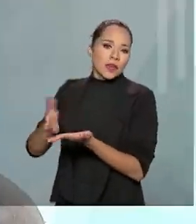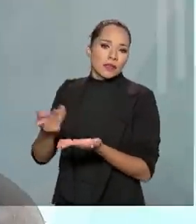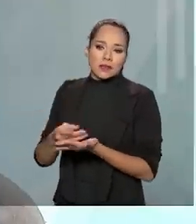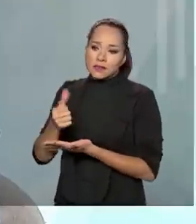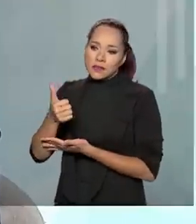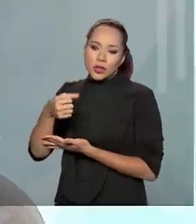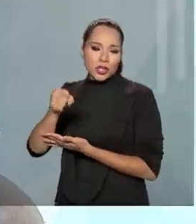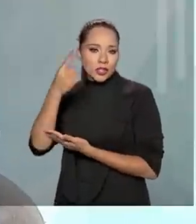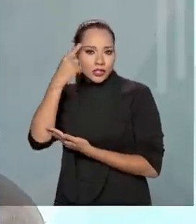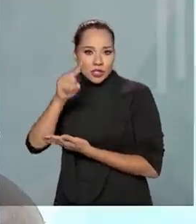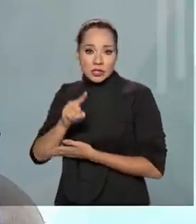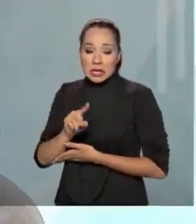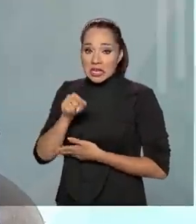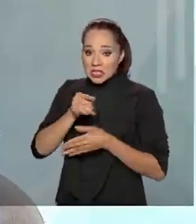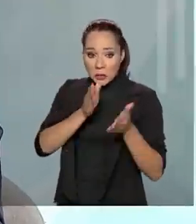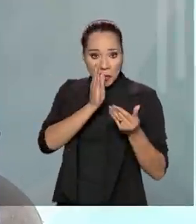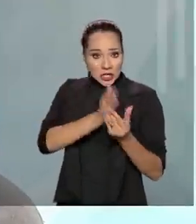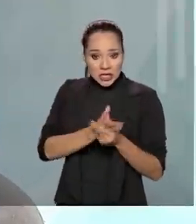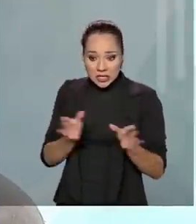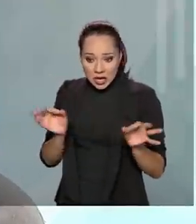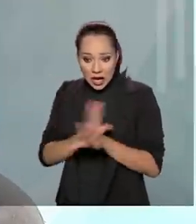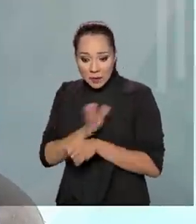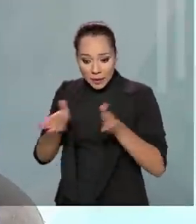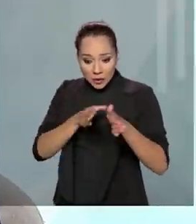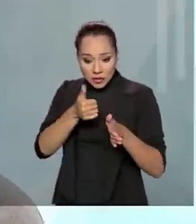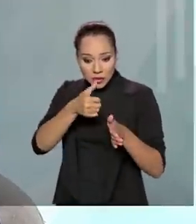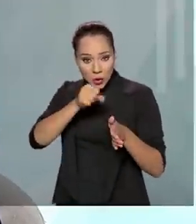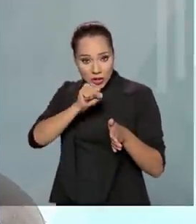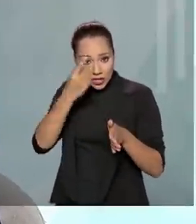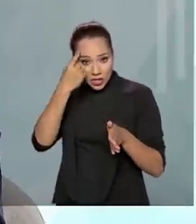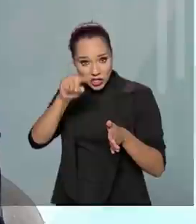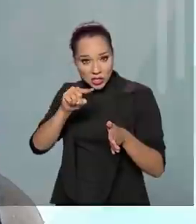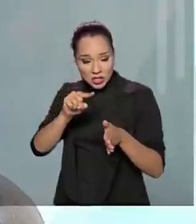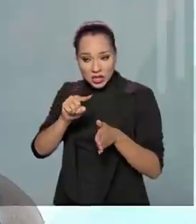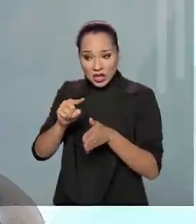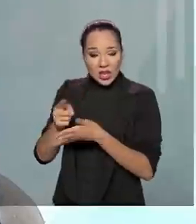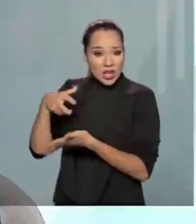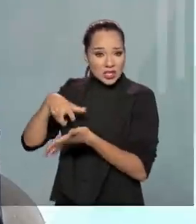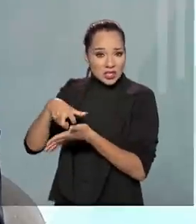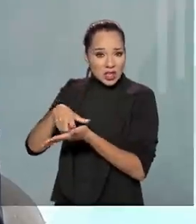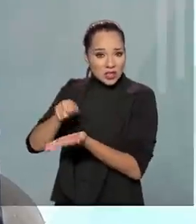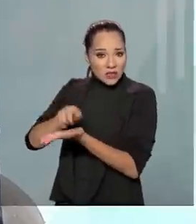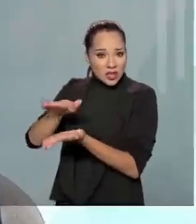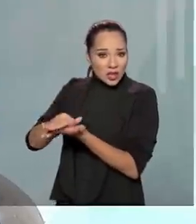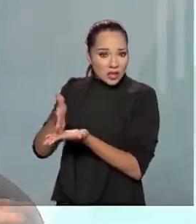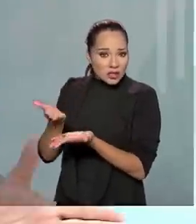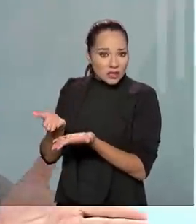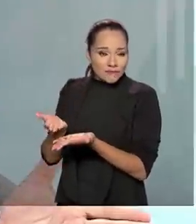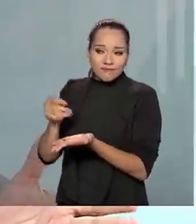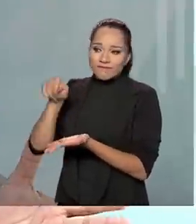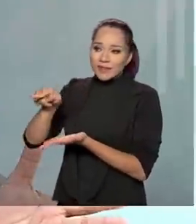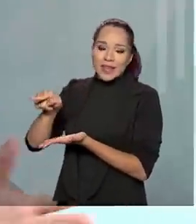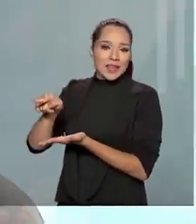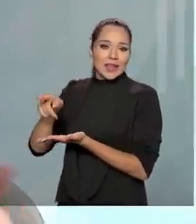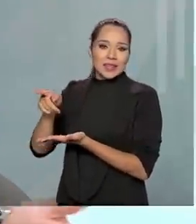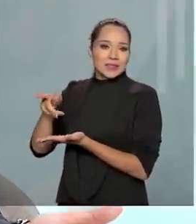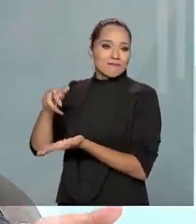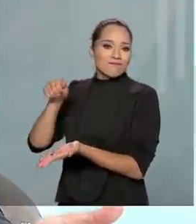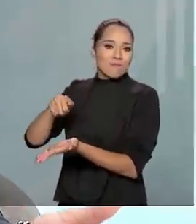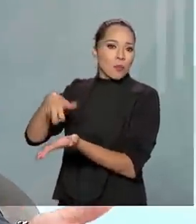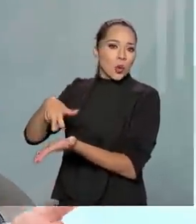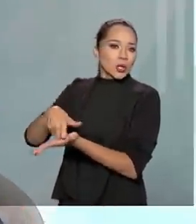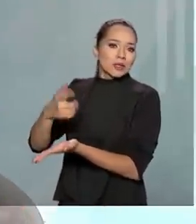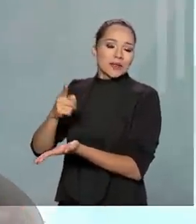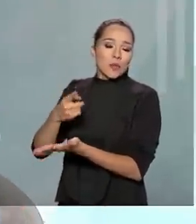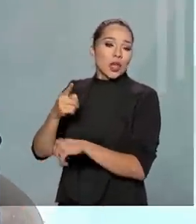dias. Se eu não finalizo o processo em 180 dias e a sanção era advertência, o servidor não vai ser sancionado porque